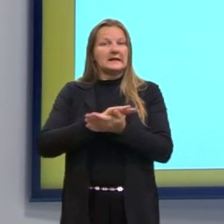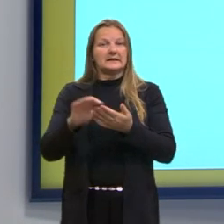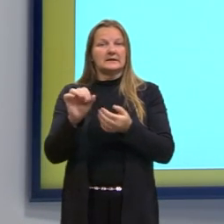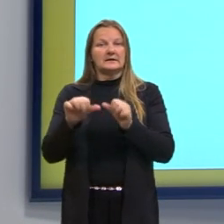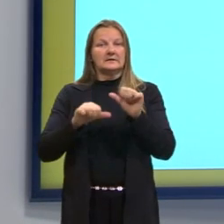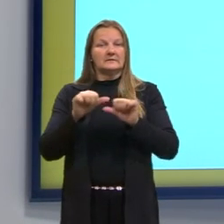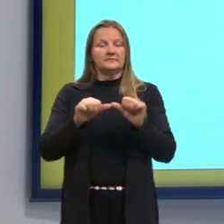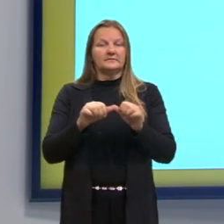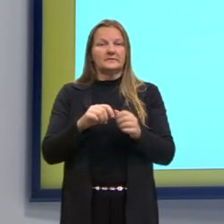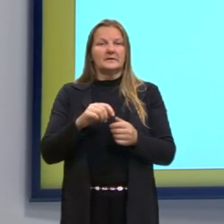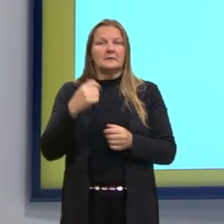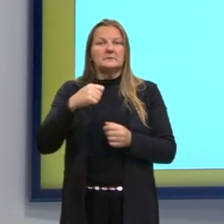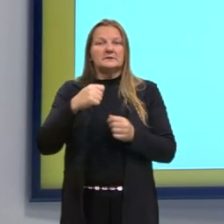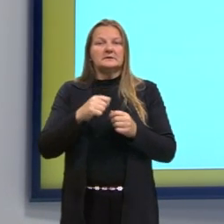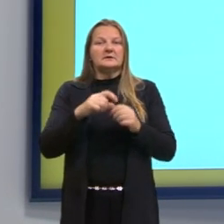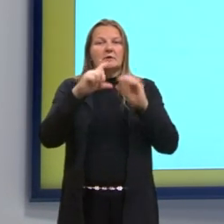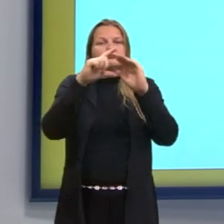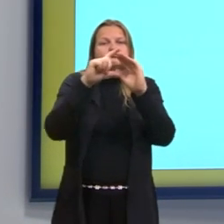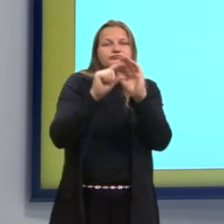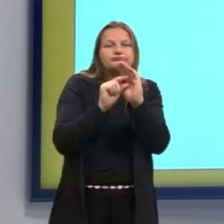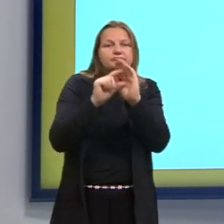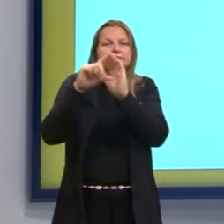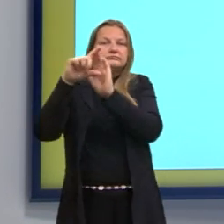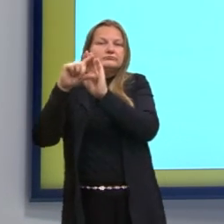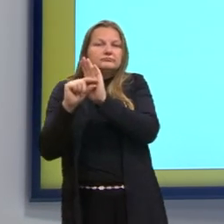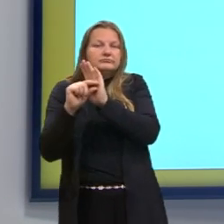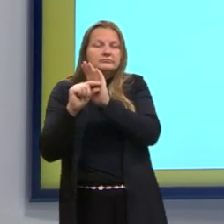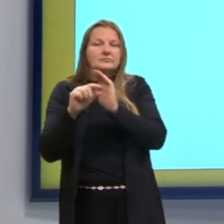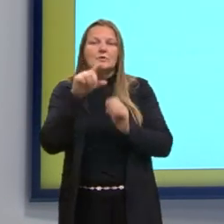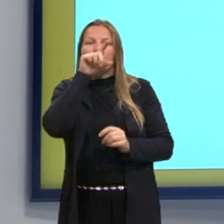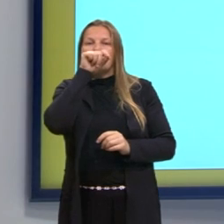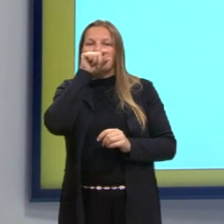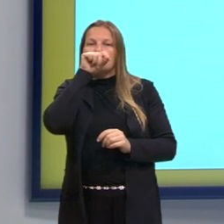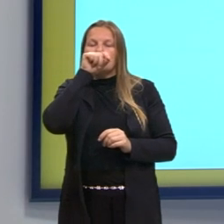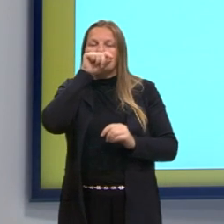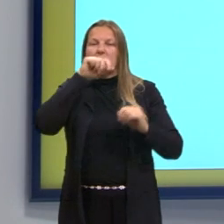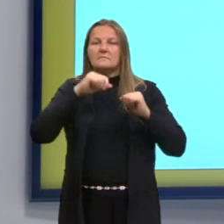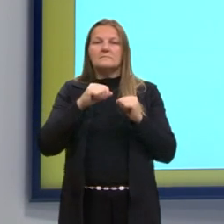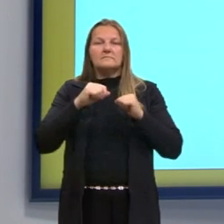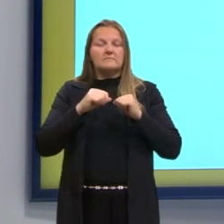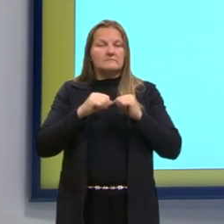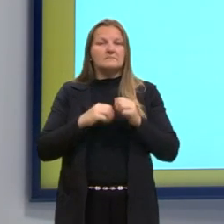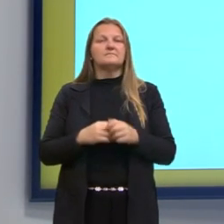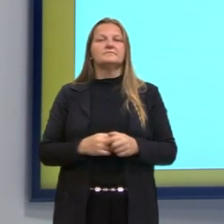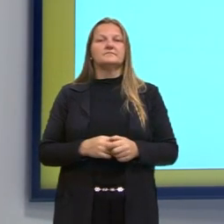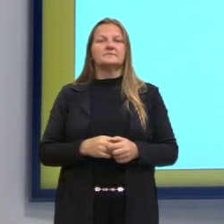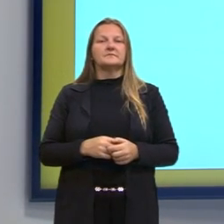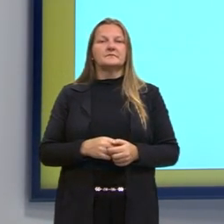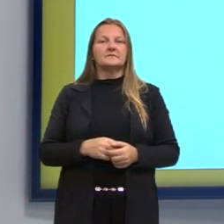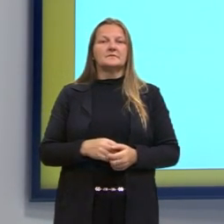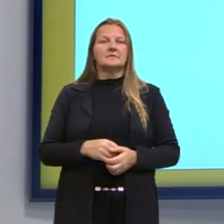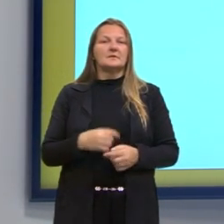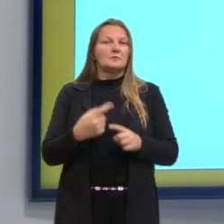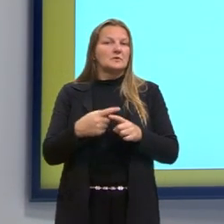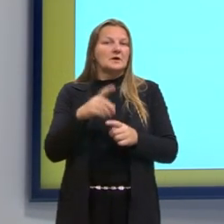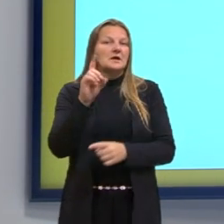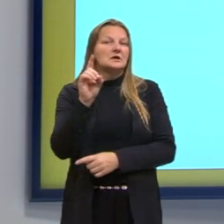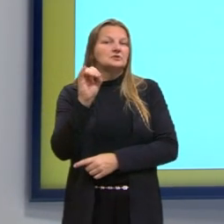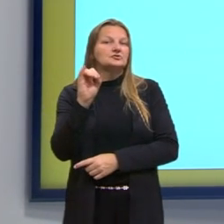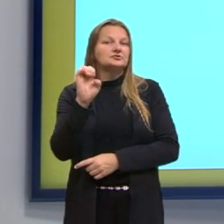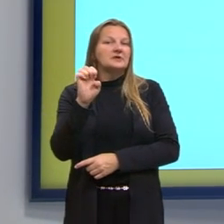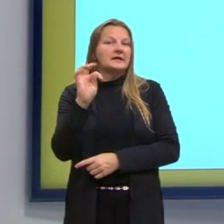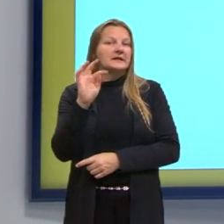Acaba que ele vai ter que reduzir a quantidade de frango que é ingerida nessa dieta dele. Então, a gente